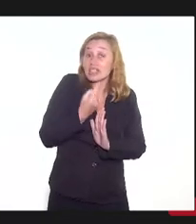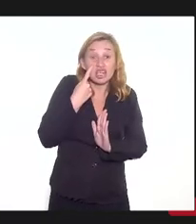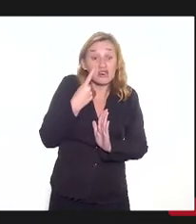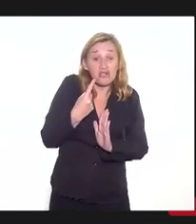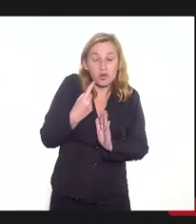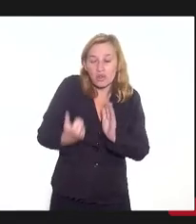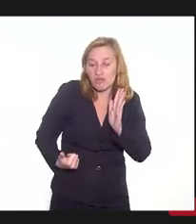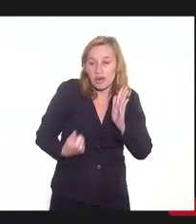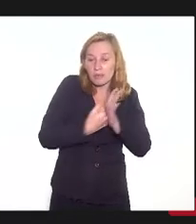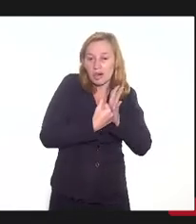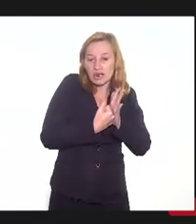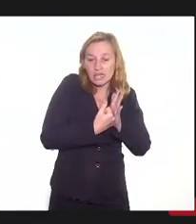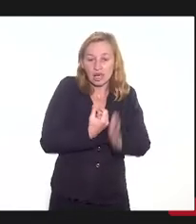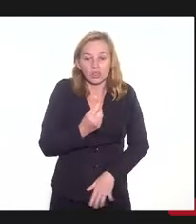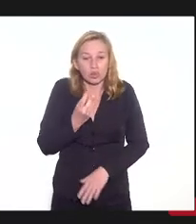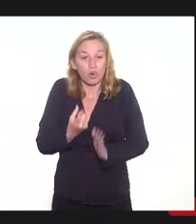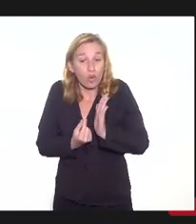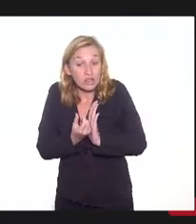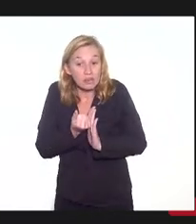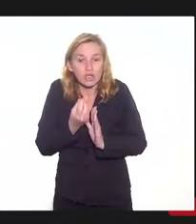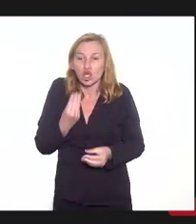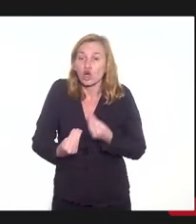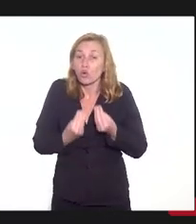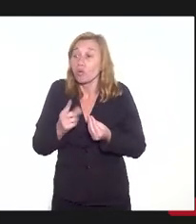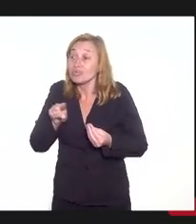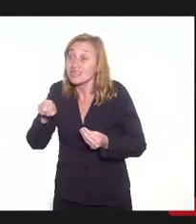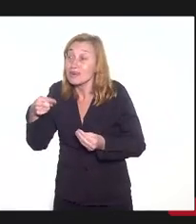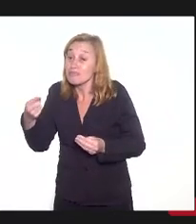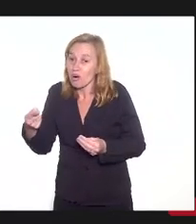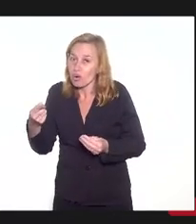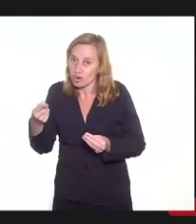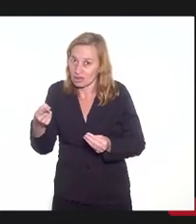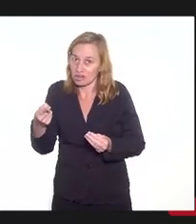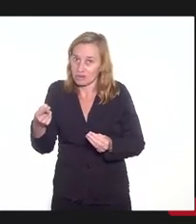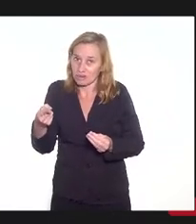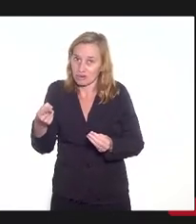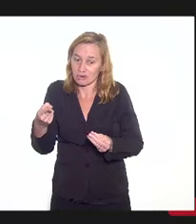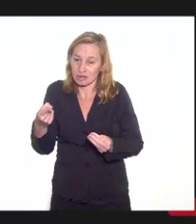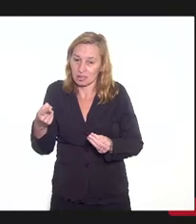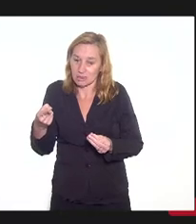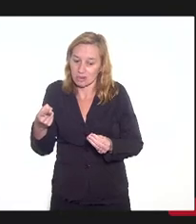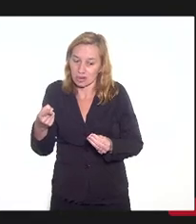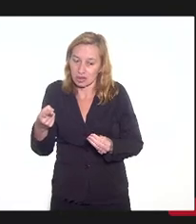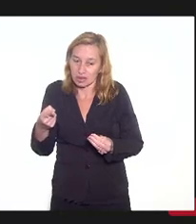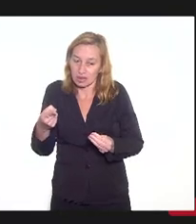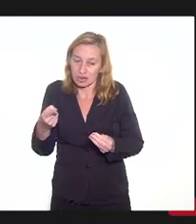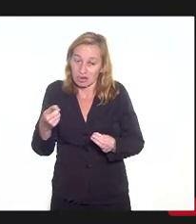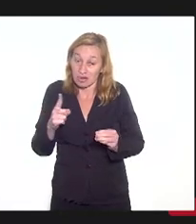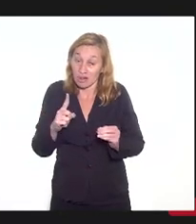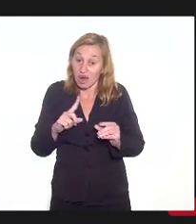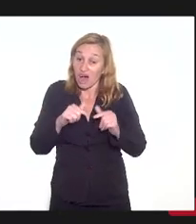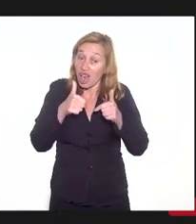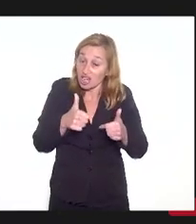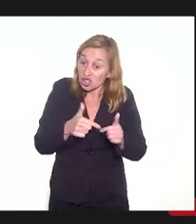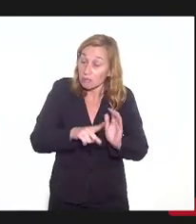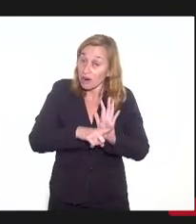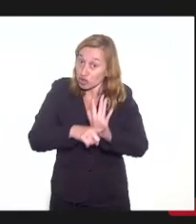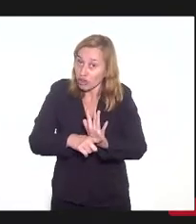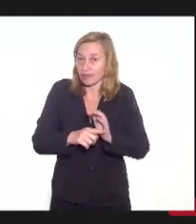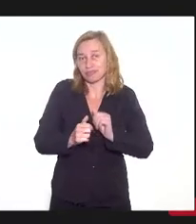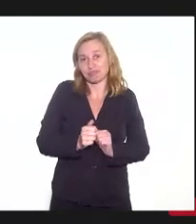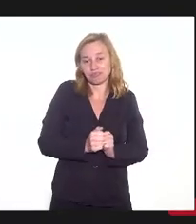impactar no orçamento e como depois isso será compensado. Quer dizer, ela é